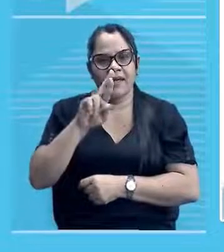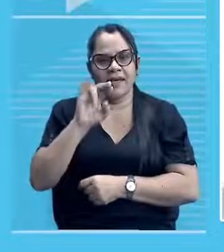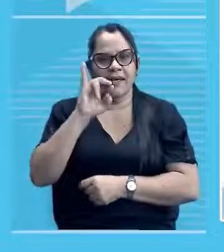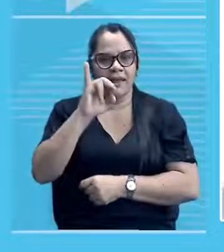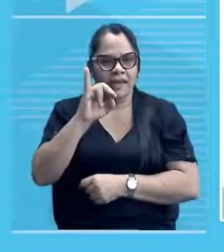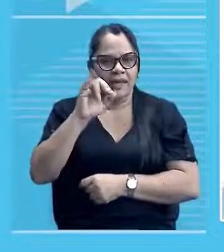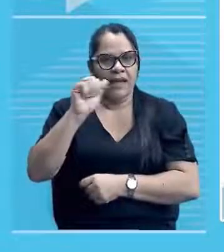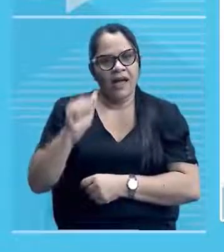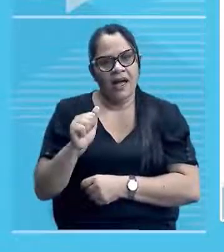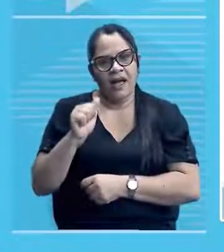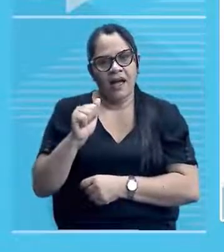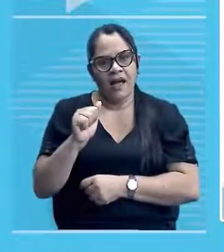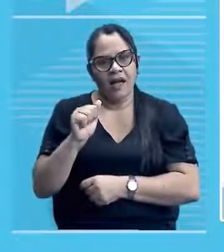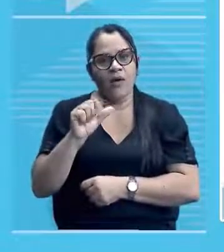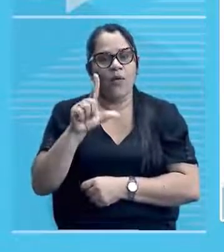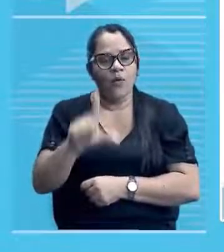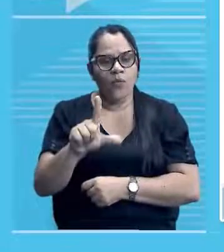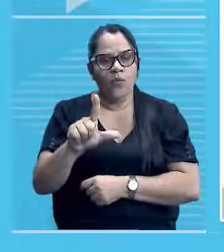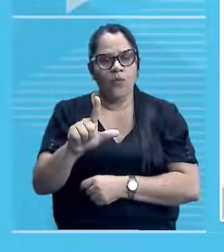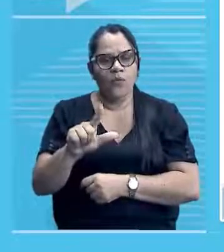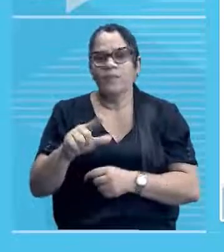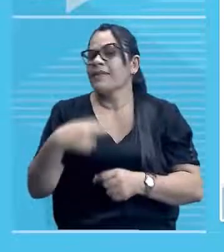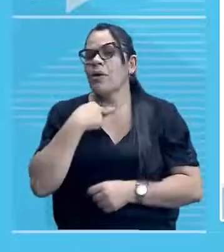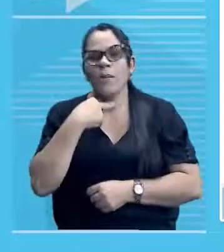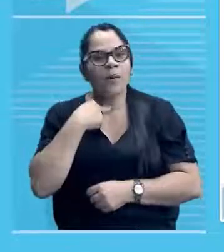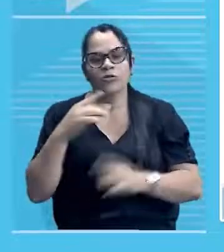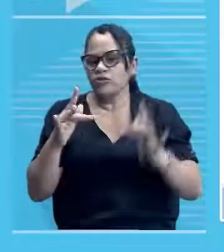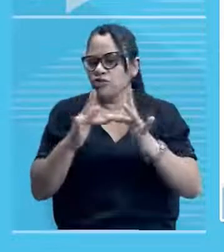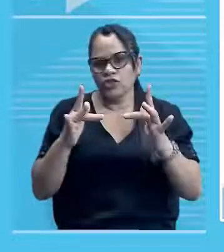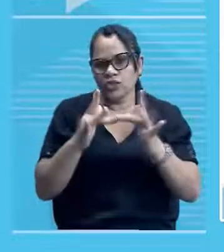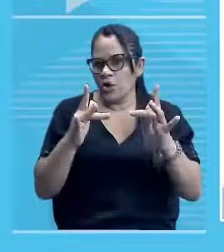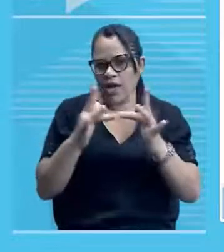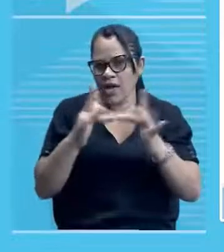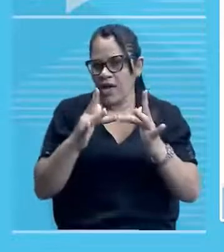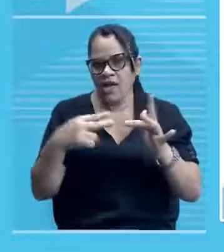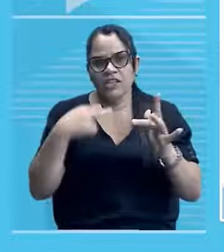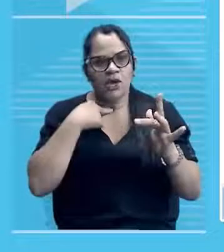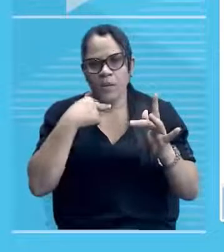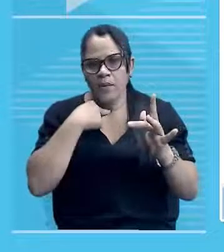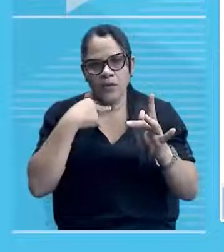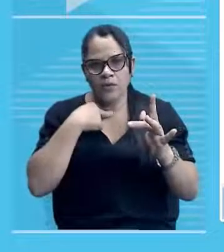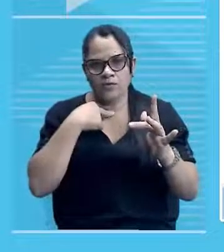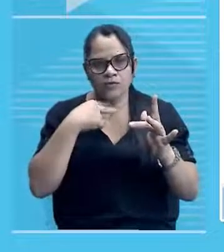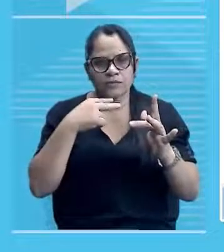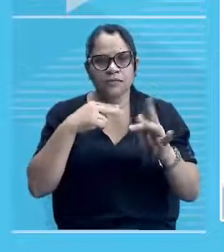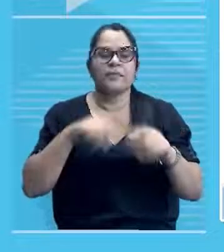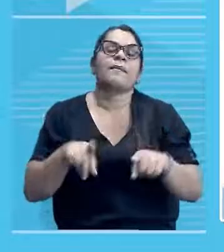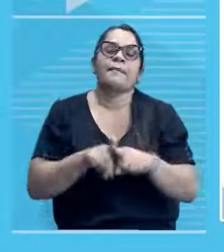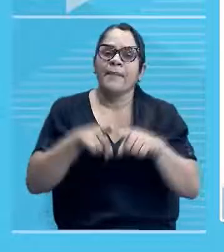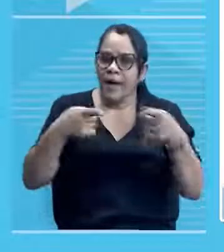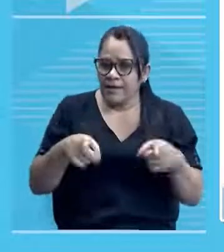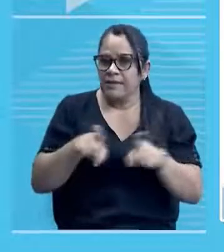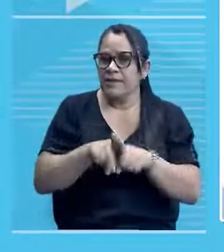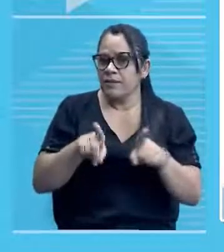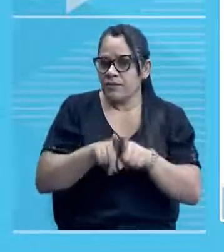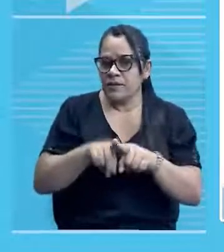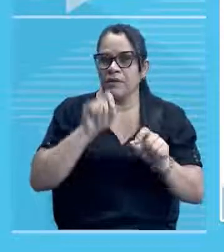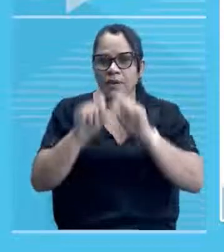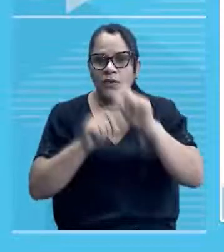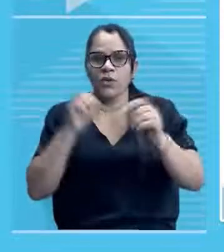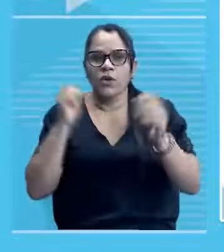tocável, tá? É aquilo mais assim, abstrato e nós temos o patrimônio, como vocês estão vendo aqui